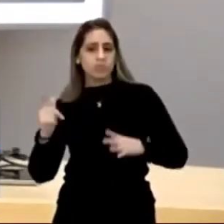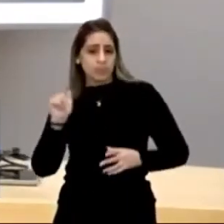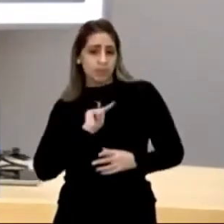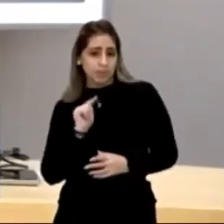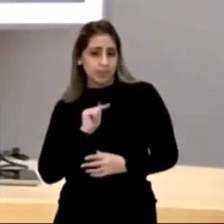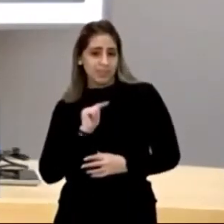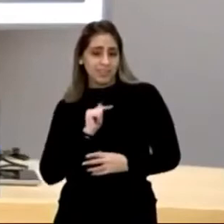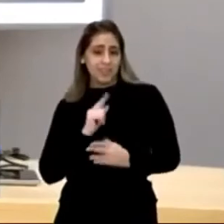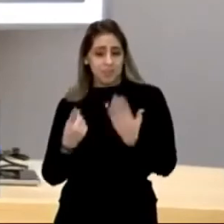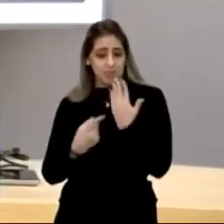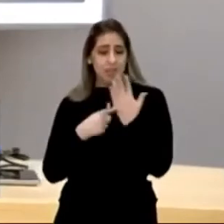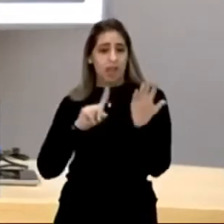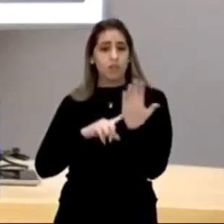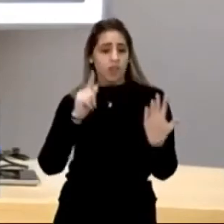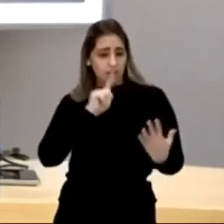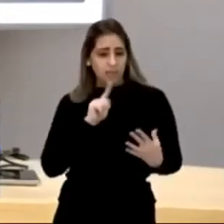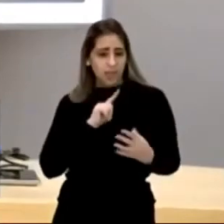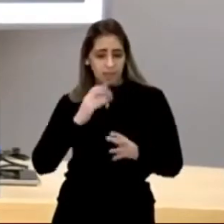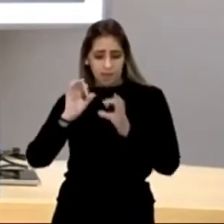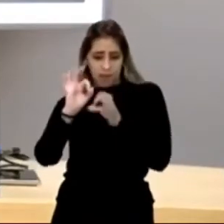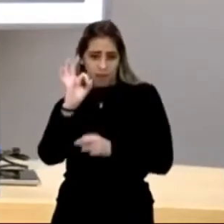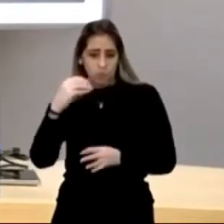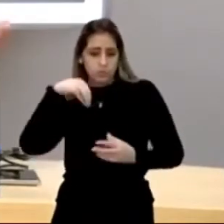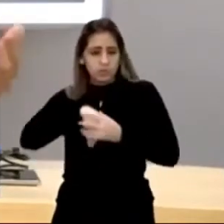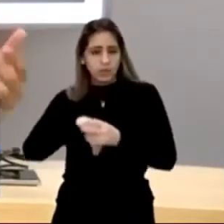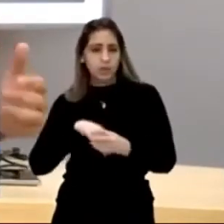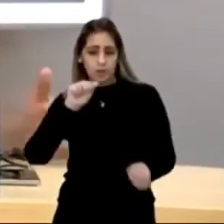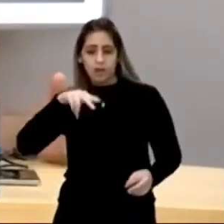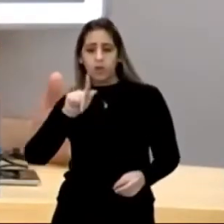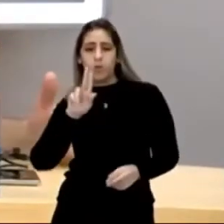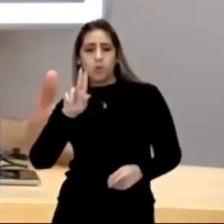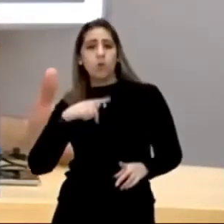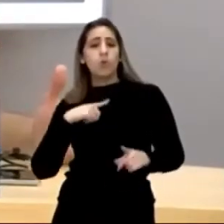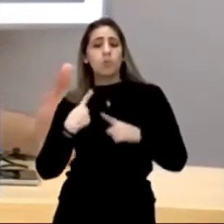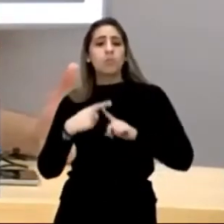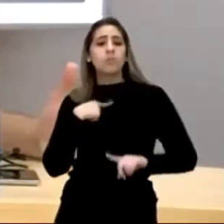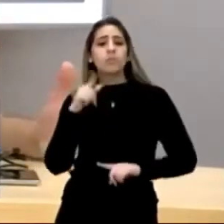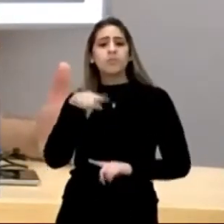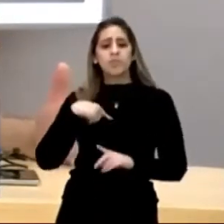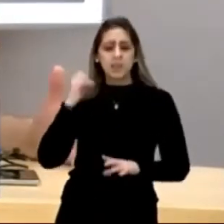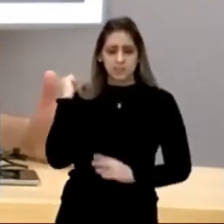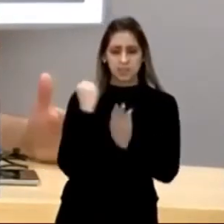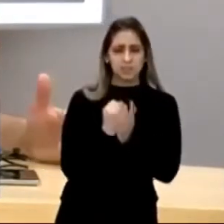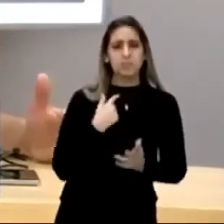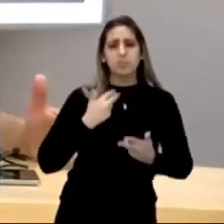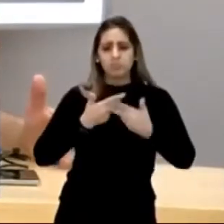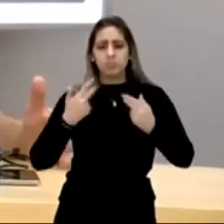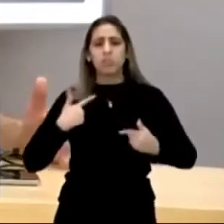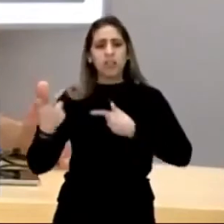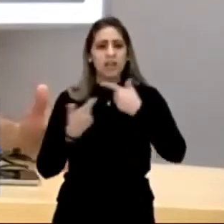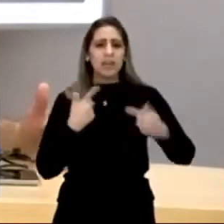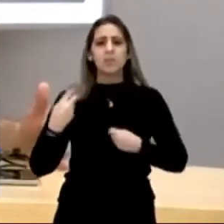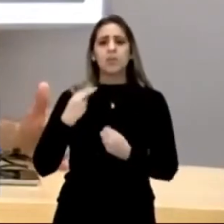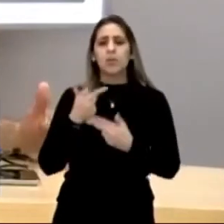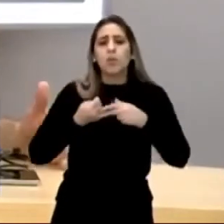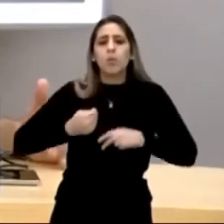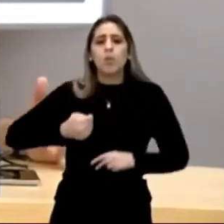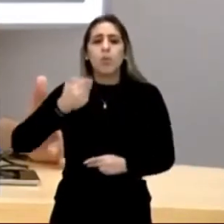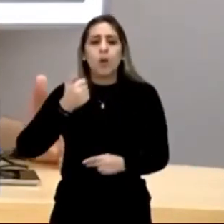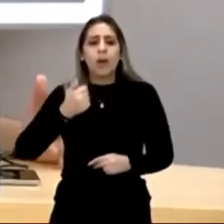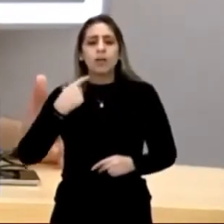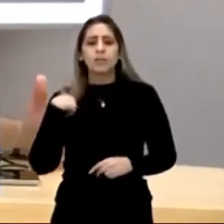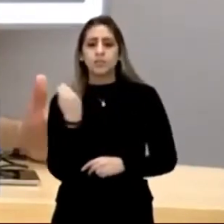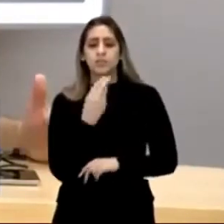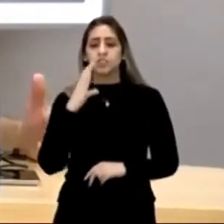nesse angú, o que levou, o que levaria esse rapaz a se matar? Não, foi algum assassinato, algum crime, quase como um